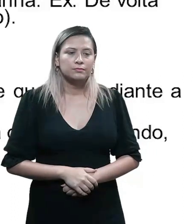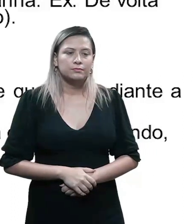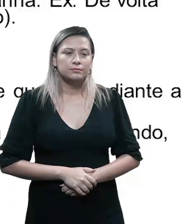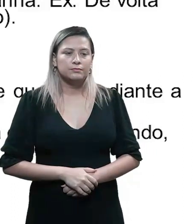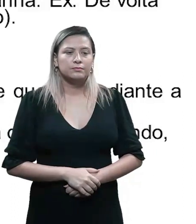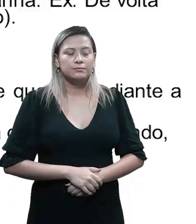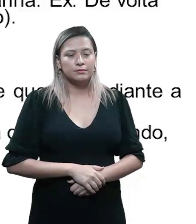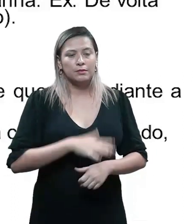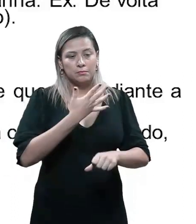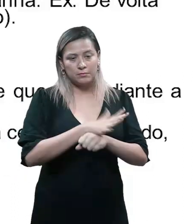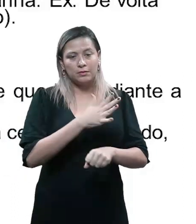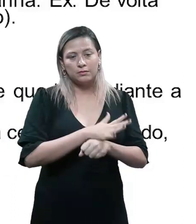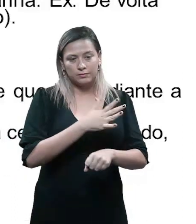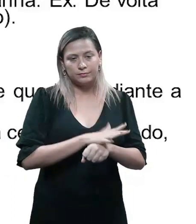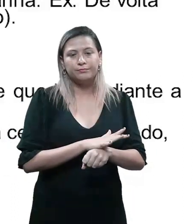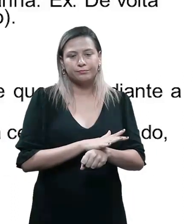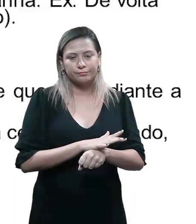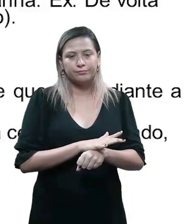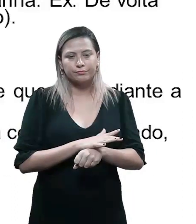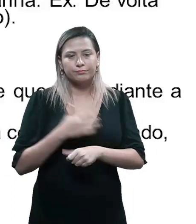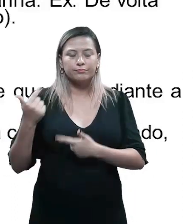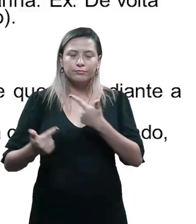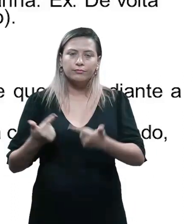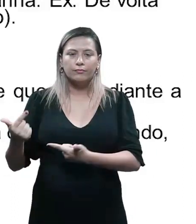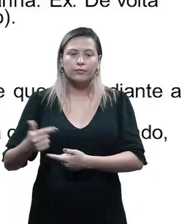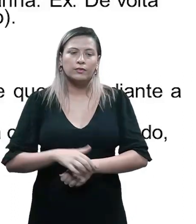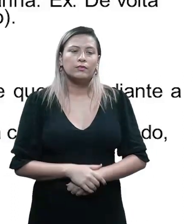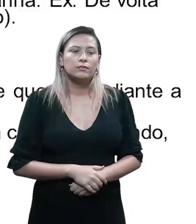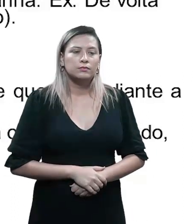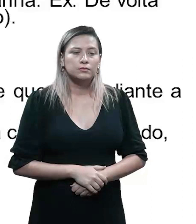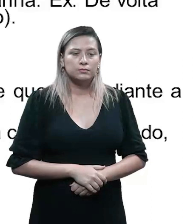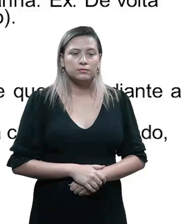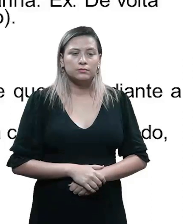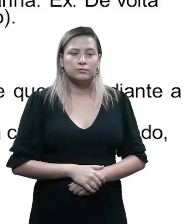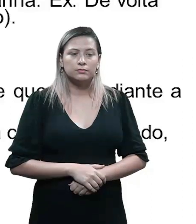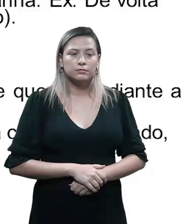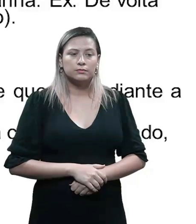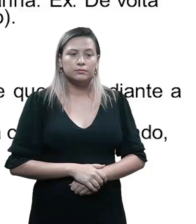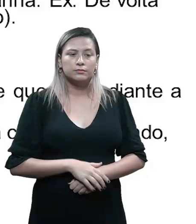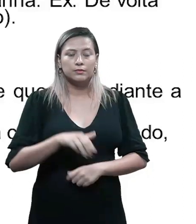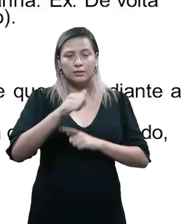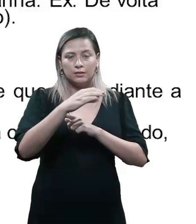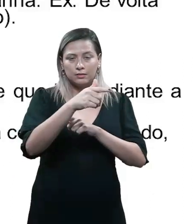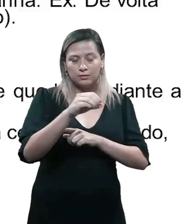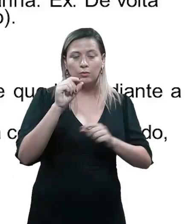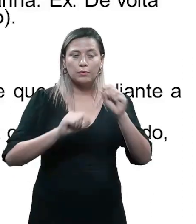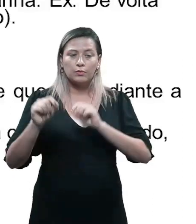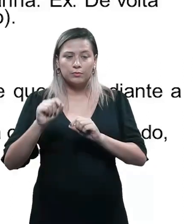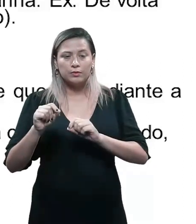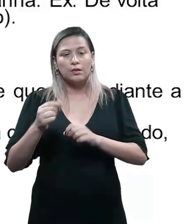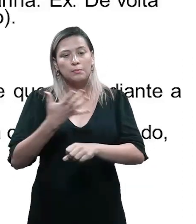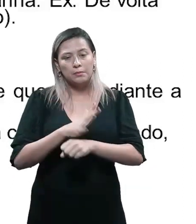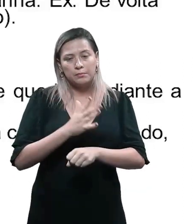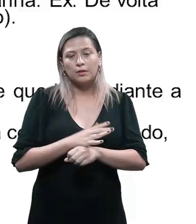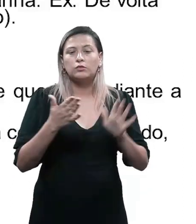ferramenta é a ação e a atividade. A ação é uma atividade com o propósito por